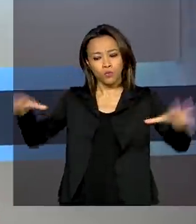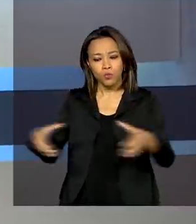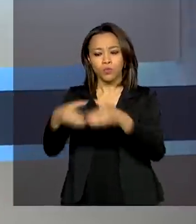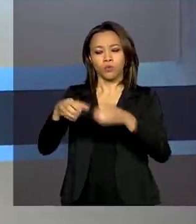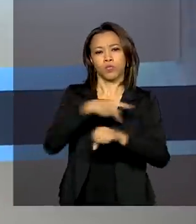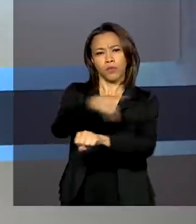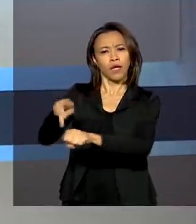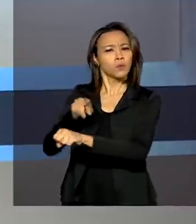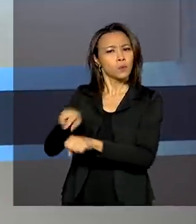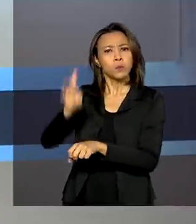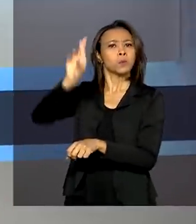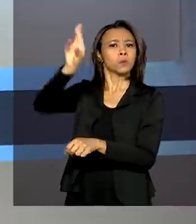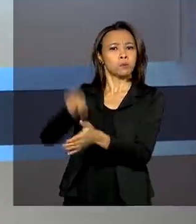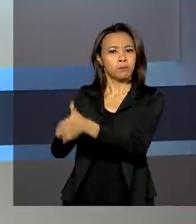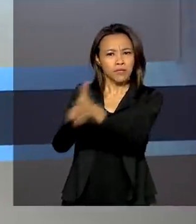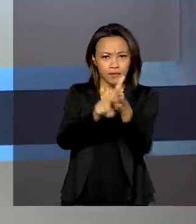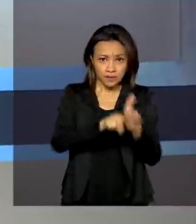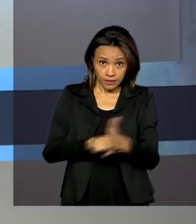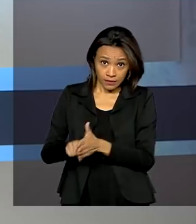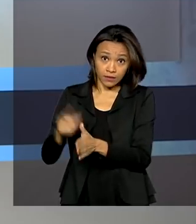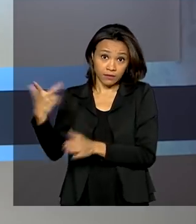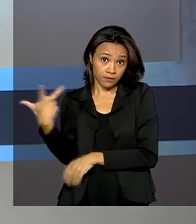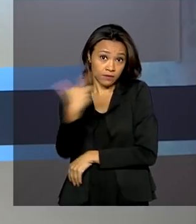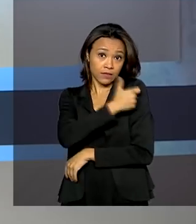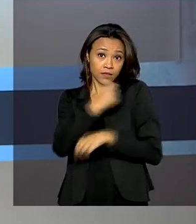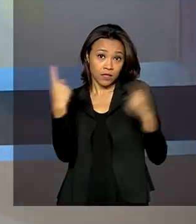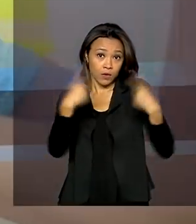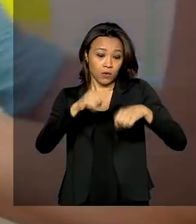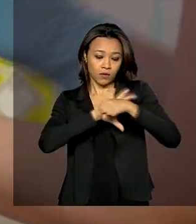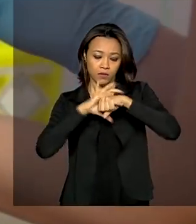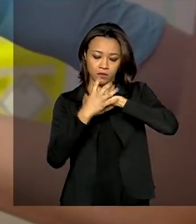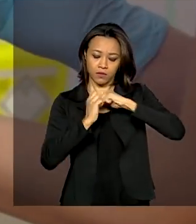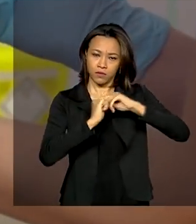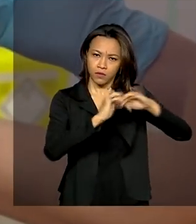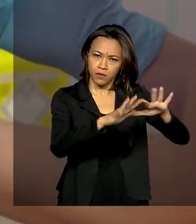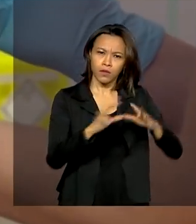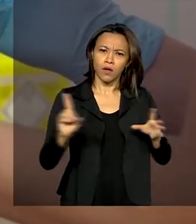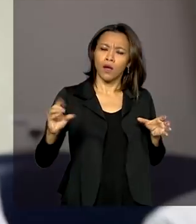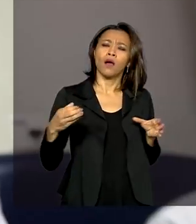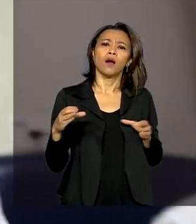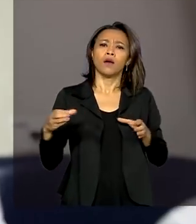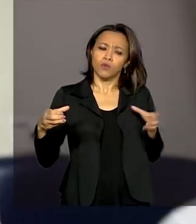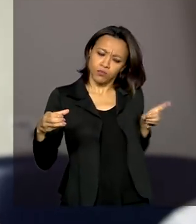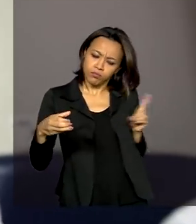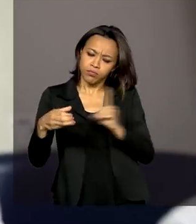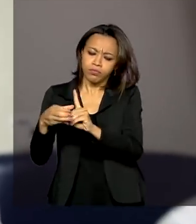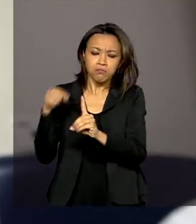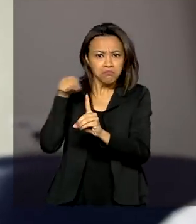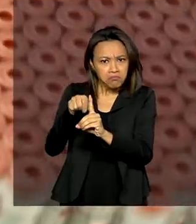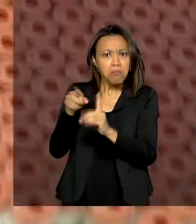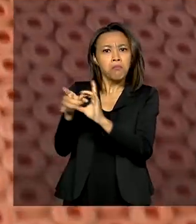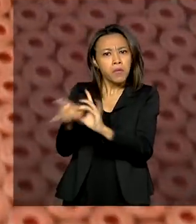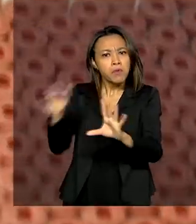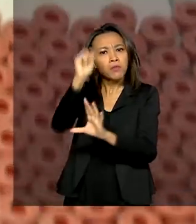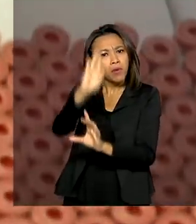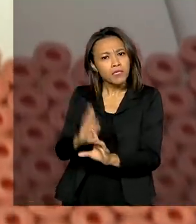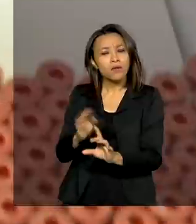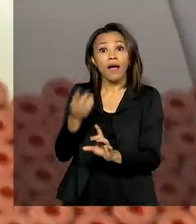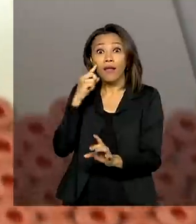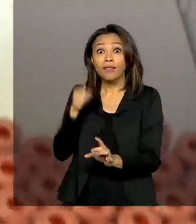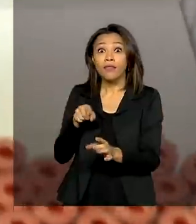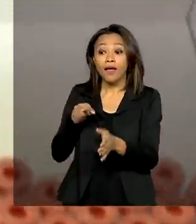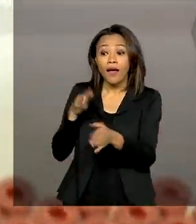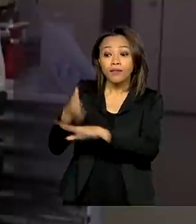lidere estudos de vacinas contra a Covid-19. A adesão permite ao Brasil ter acesso a 9 vacinas em